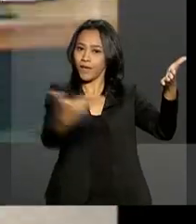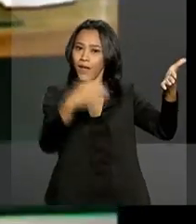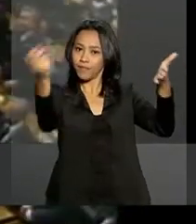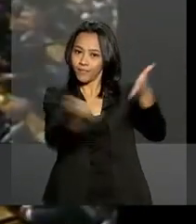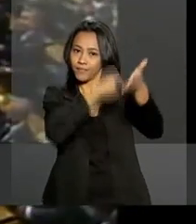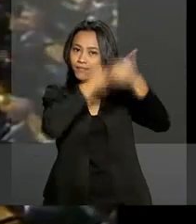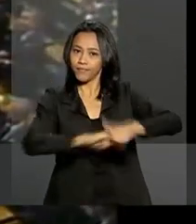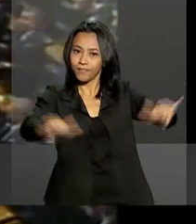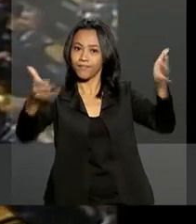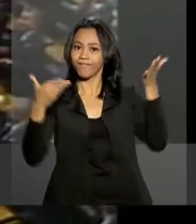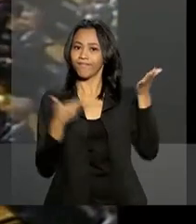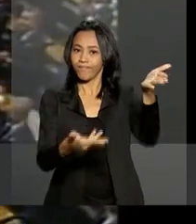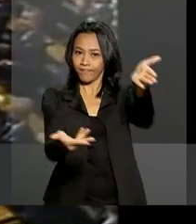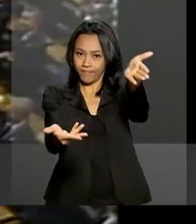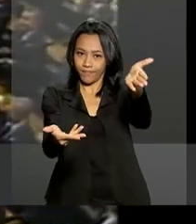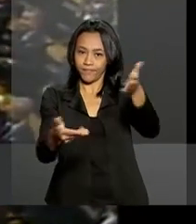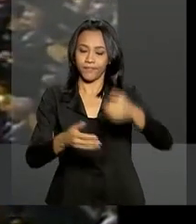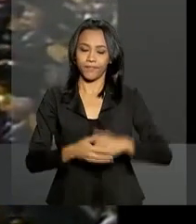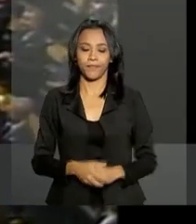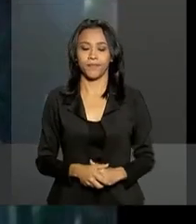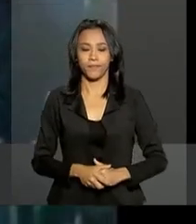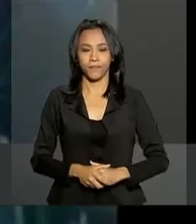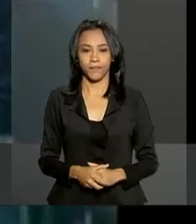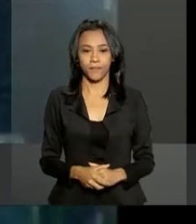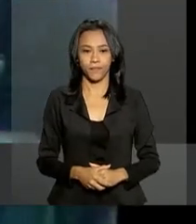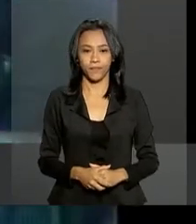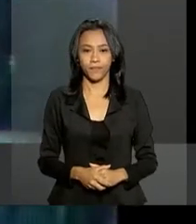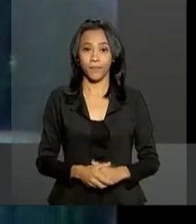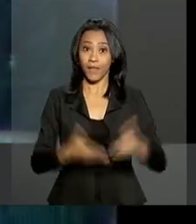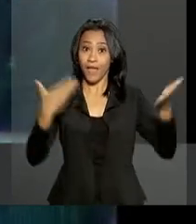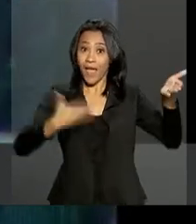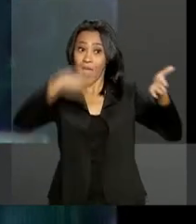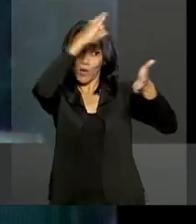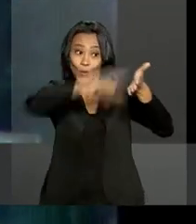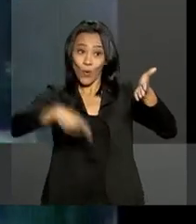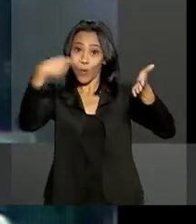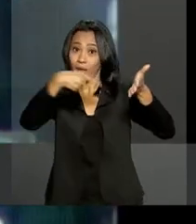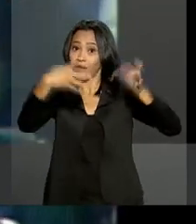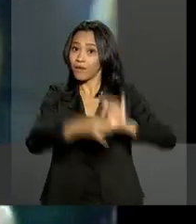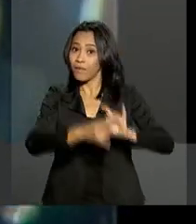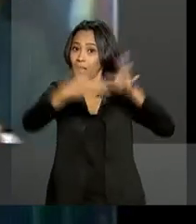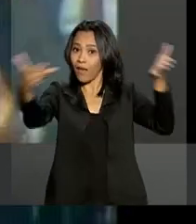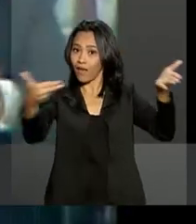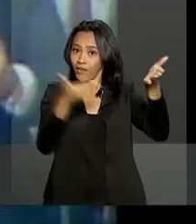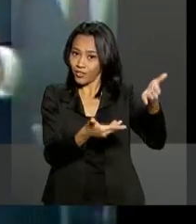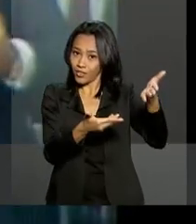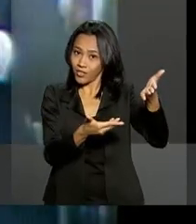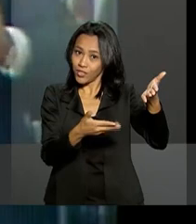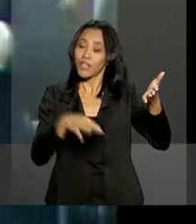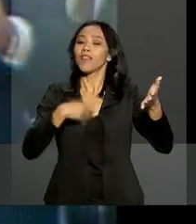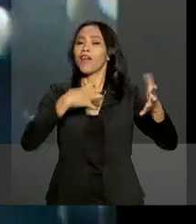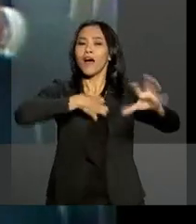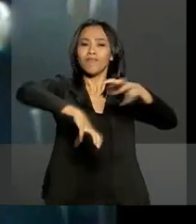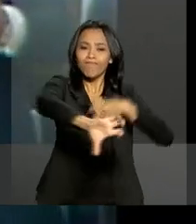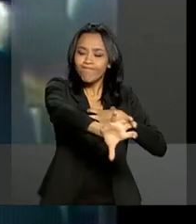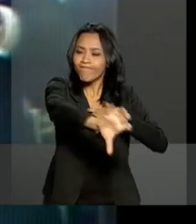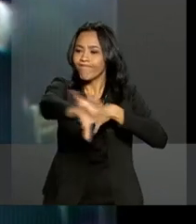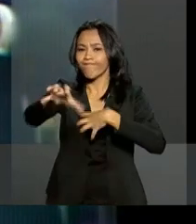o documento da liberdade, da dignidade,